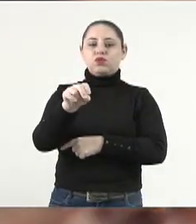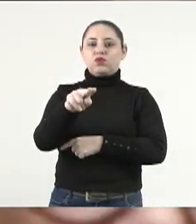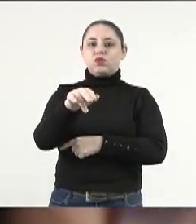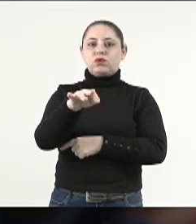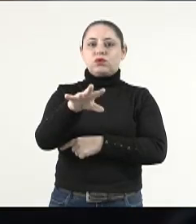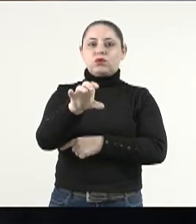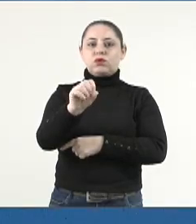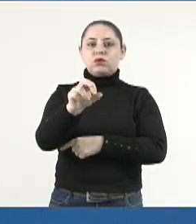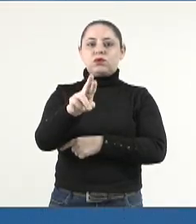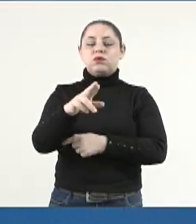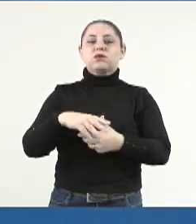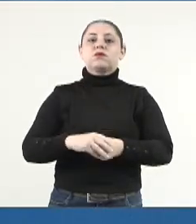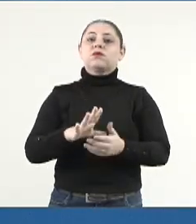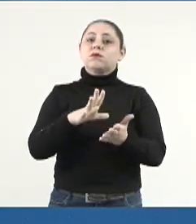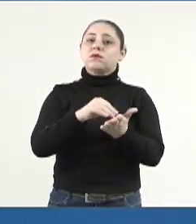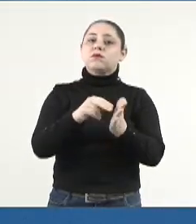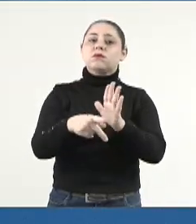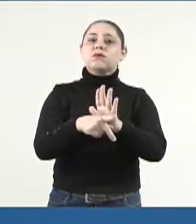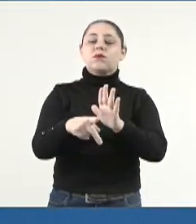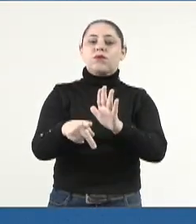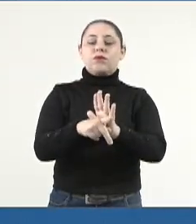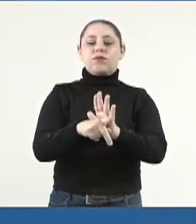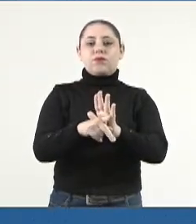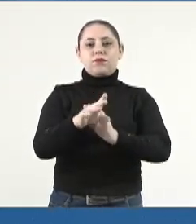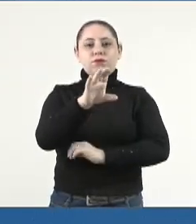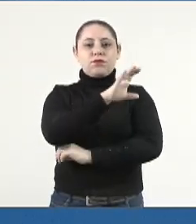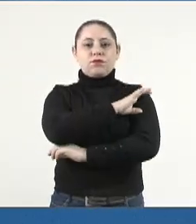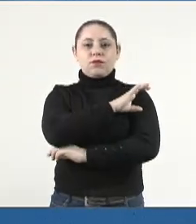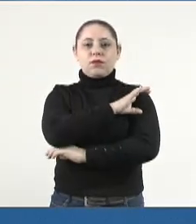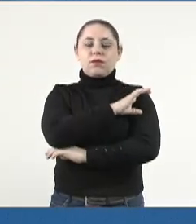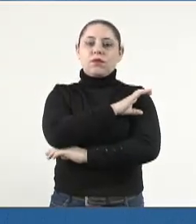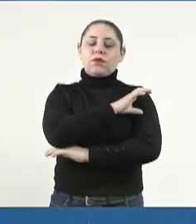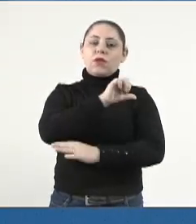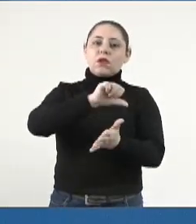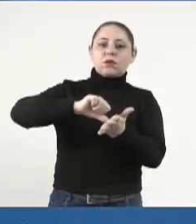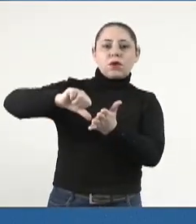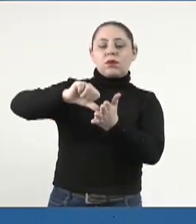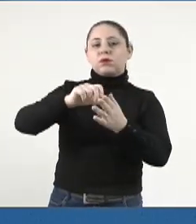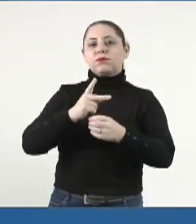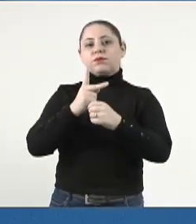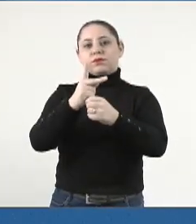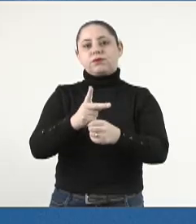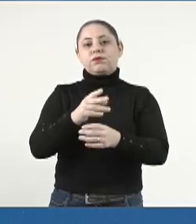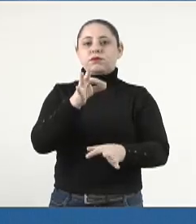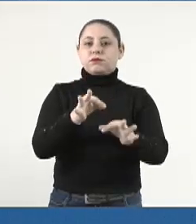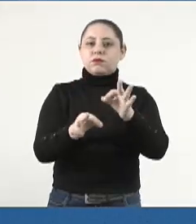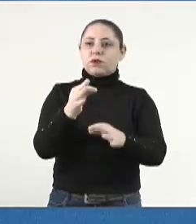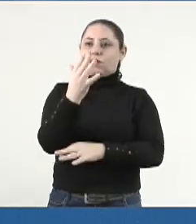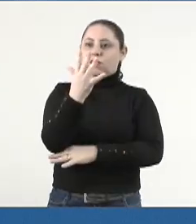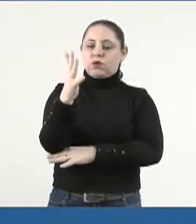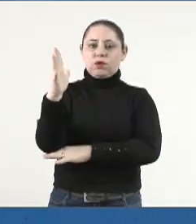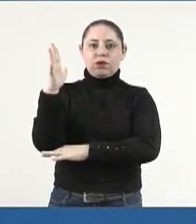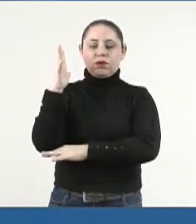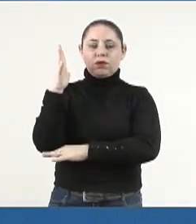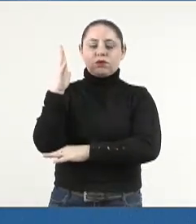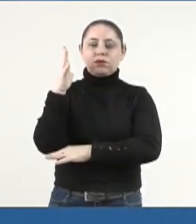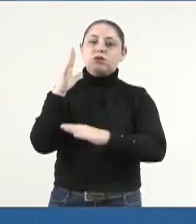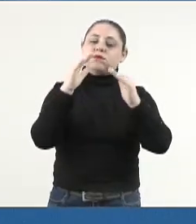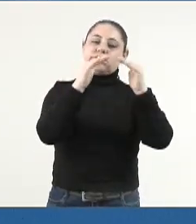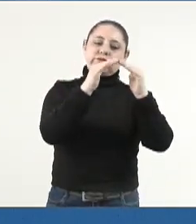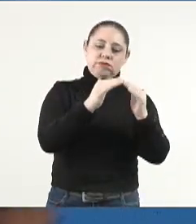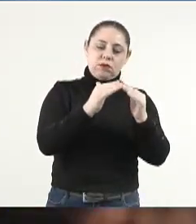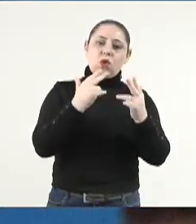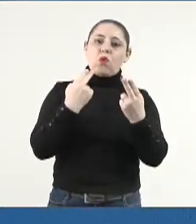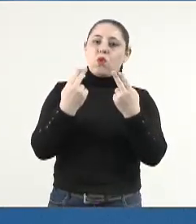com cópia à coordenadora do Centro de Apoio Operacional das Promotorias de Justiça do Meio Ambiente, da Habitação e